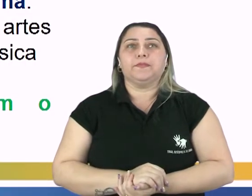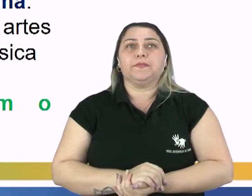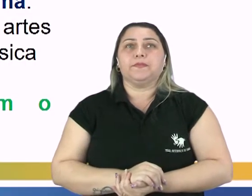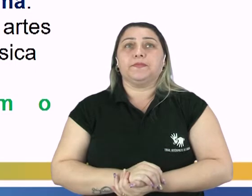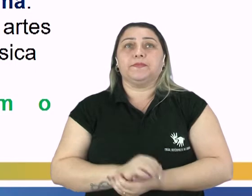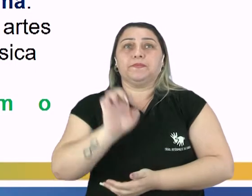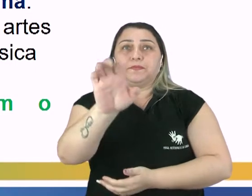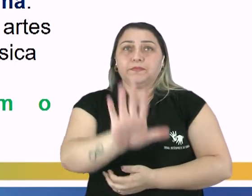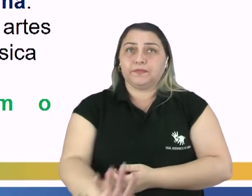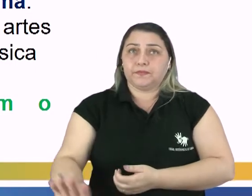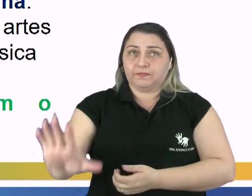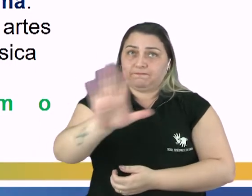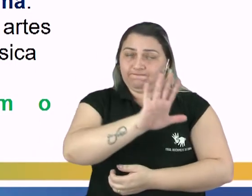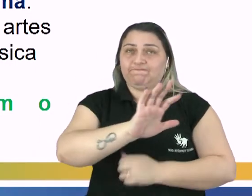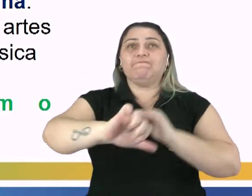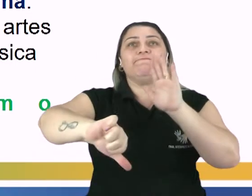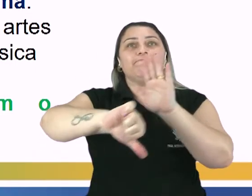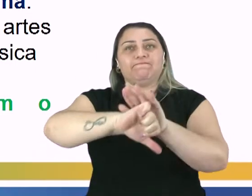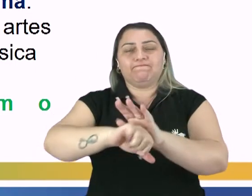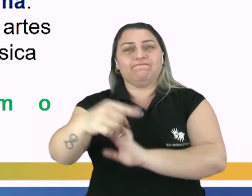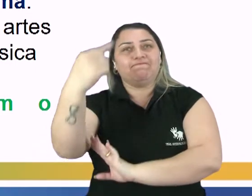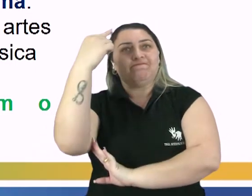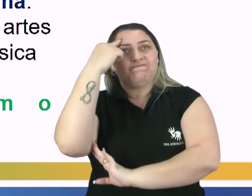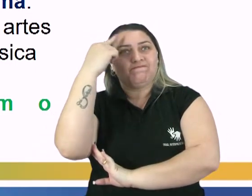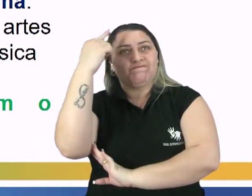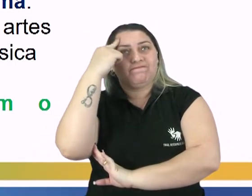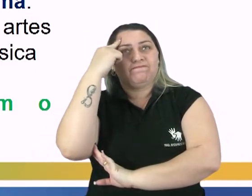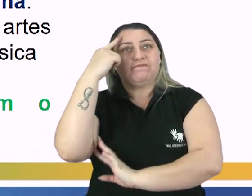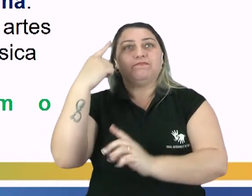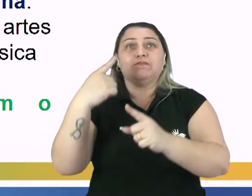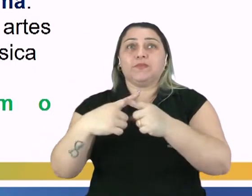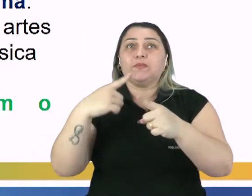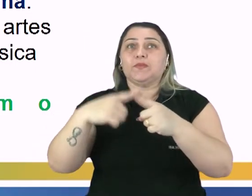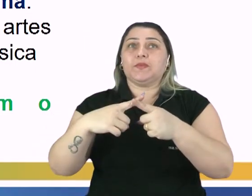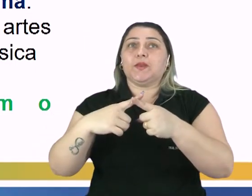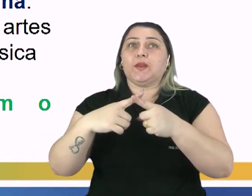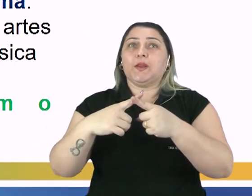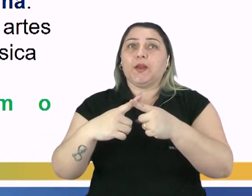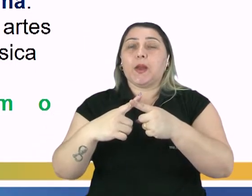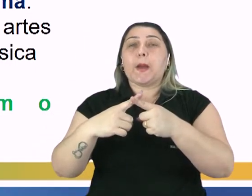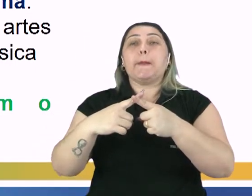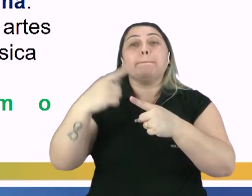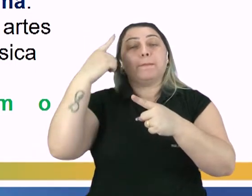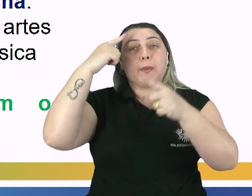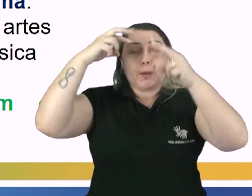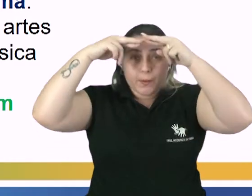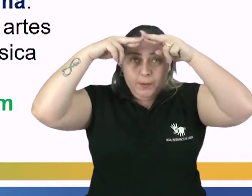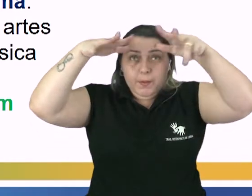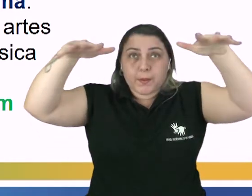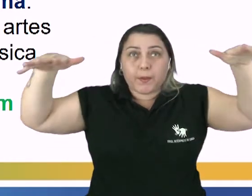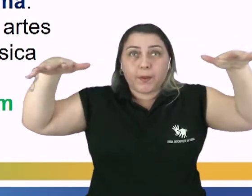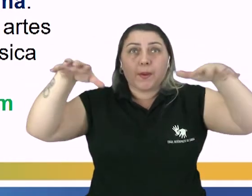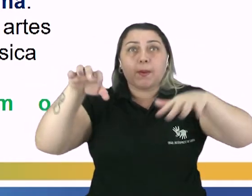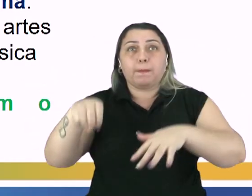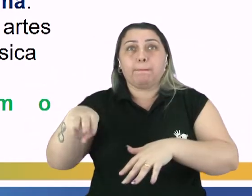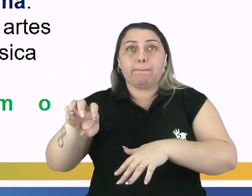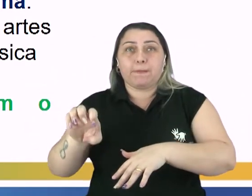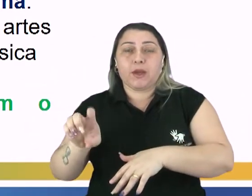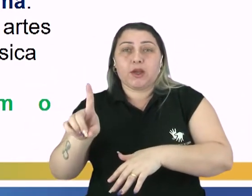Na Europa, a Europa enfrentava uma crise de pensamento, por quê? Estava entre o pensamento renascentista e o